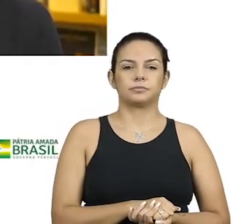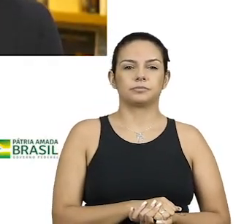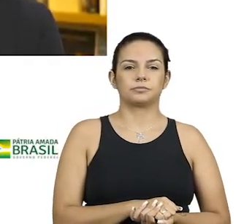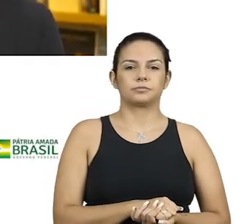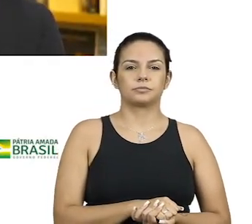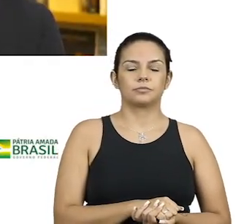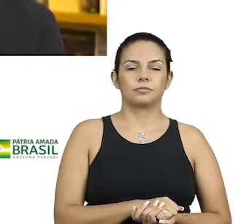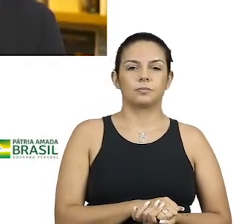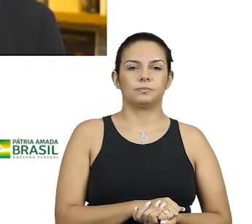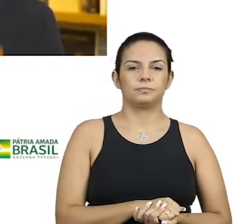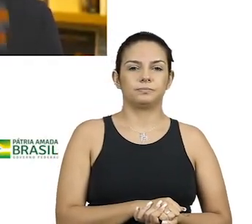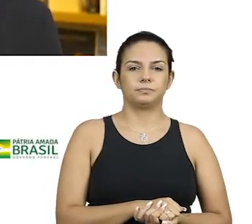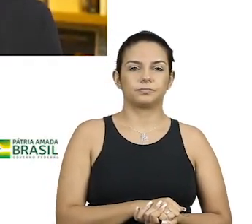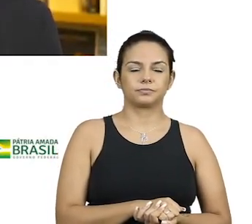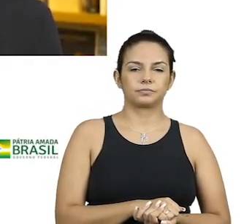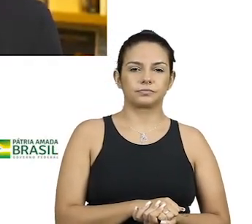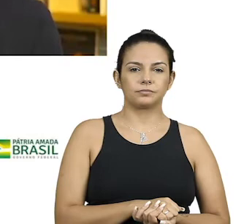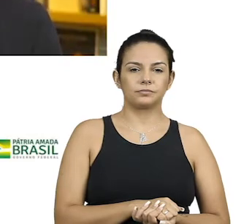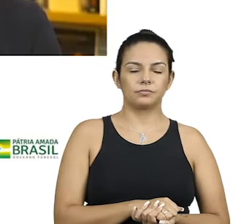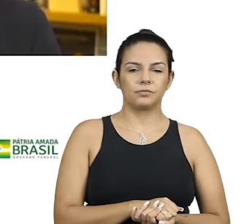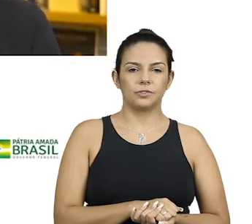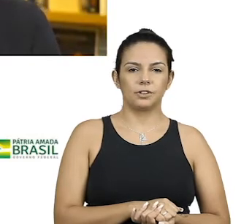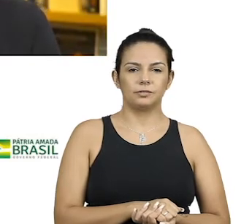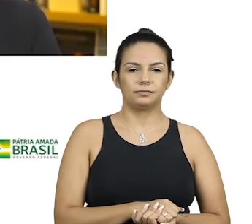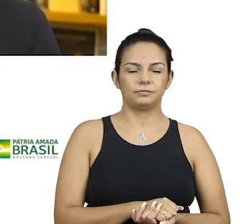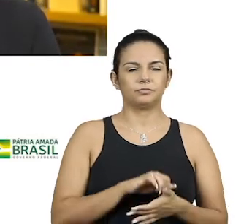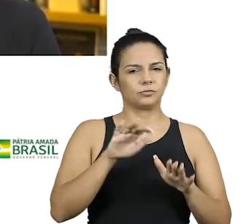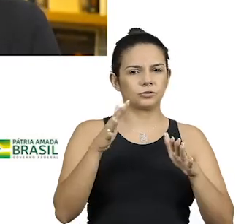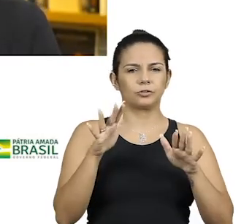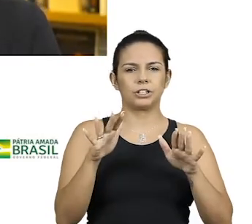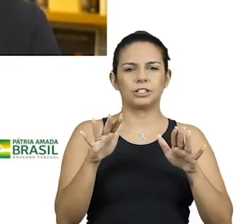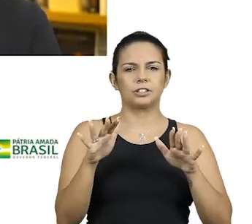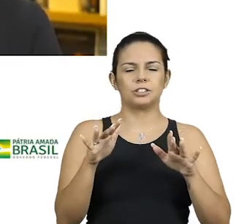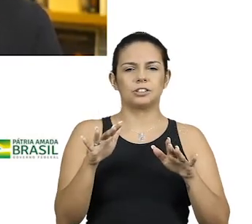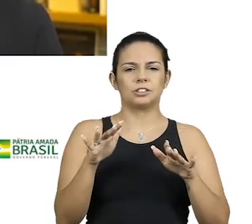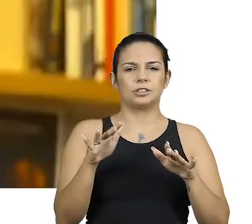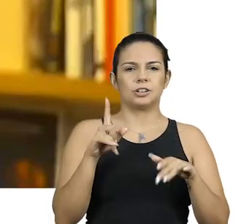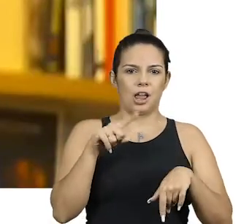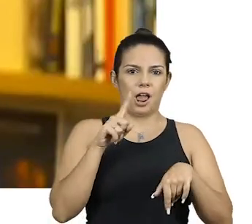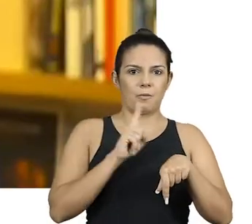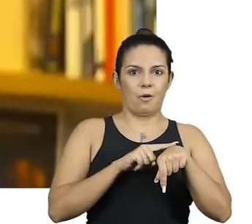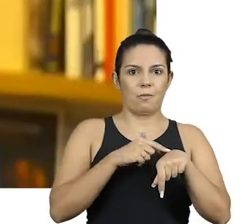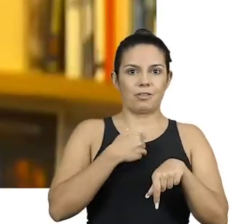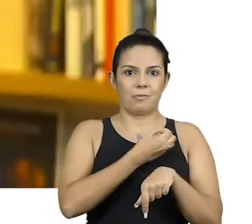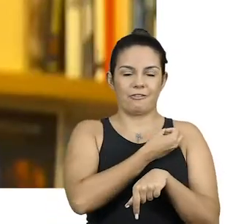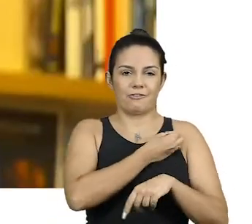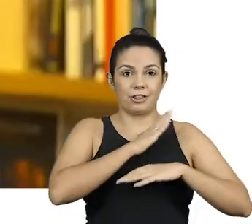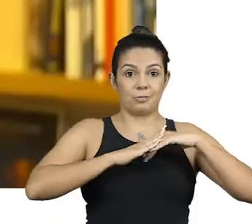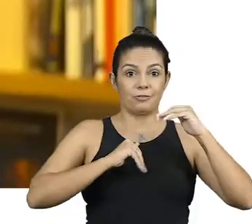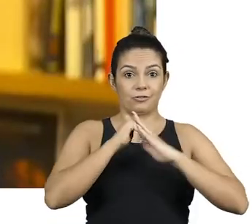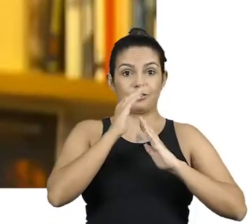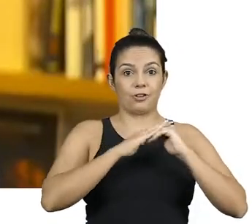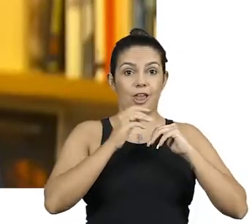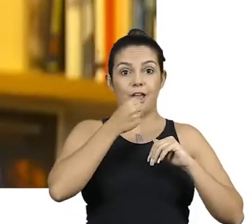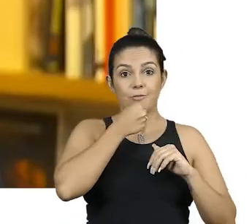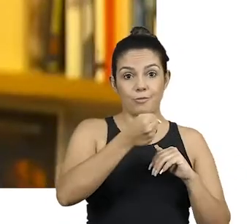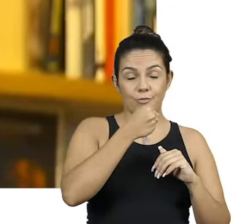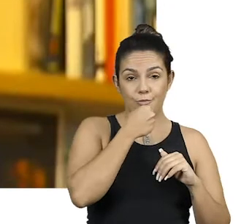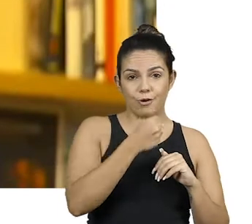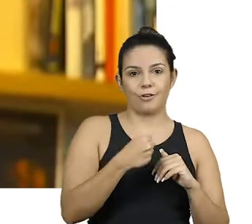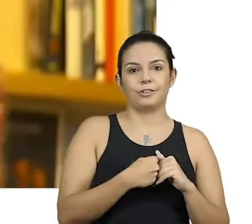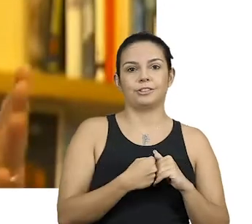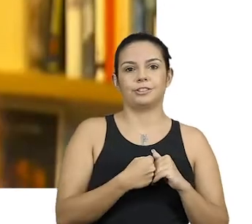E aquilo ali foi, talvez, o grande momento da minha vida profissional como repórter. Foi a